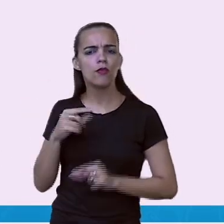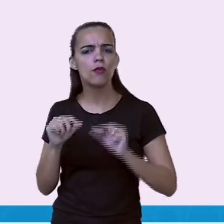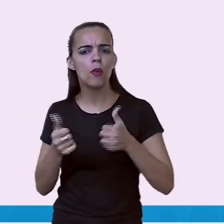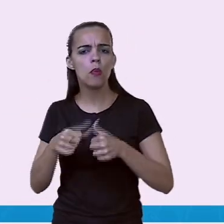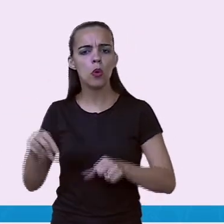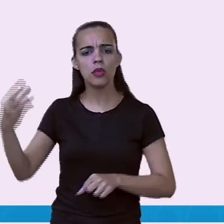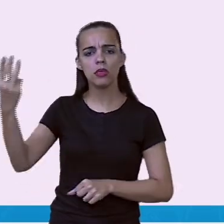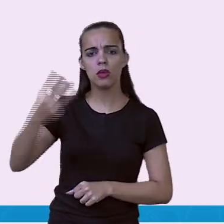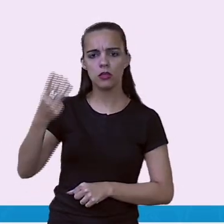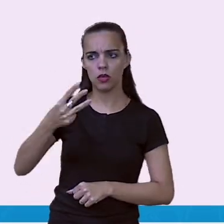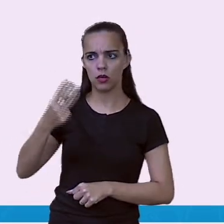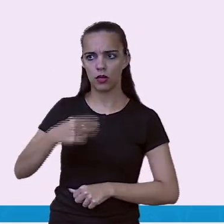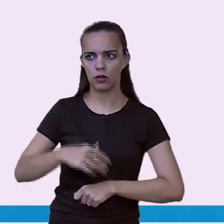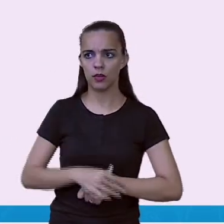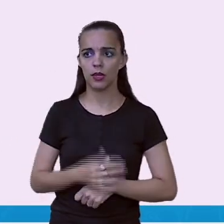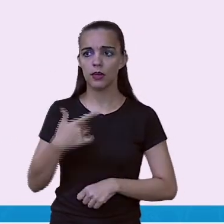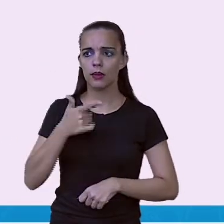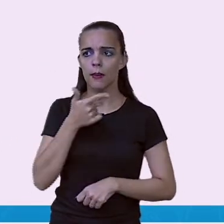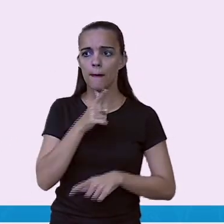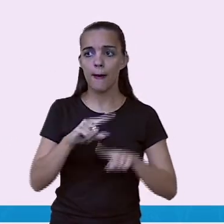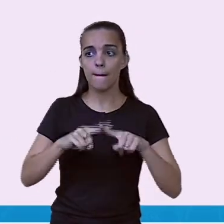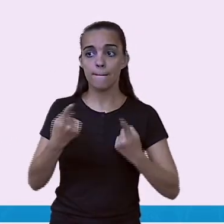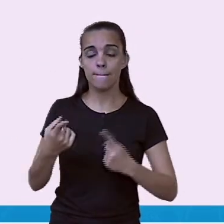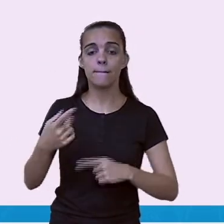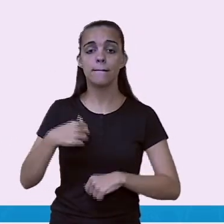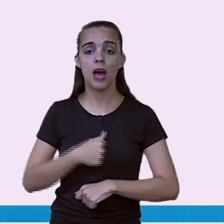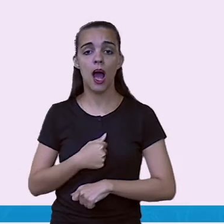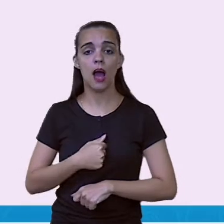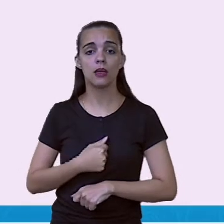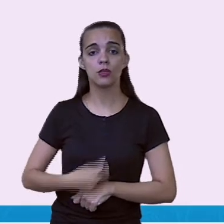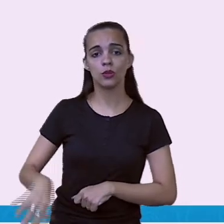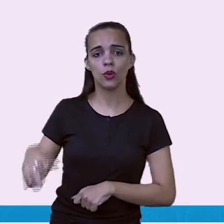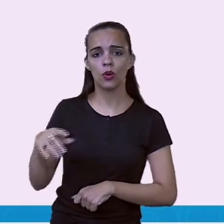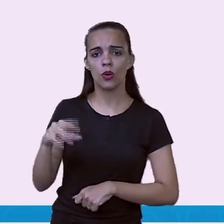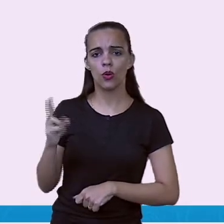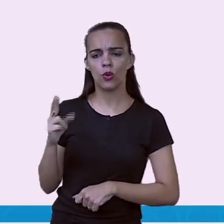Uruguai 3x0 para cima dos paraguaios.